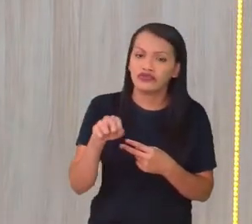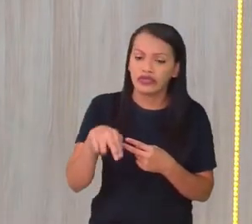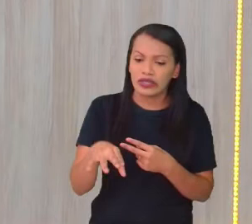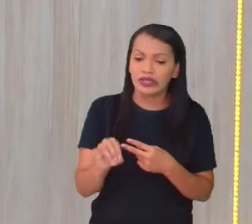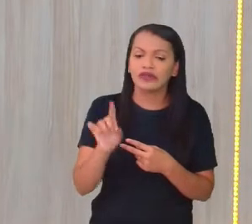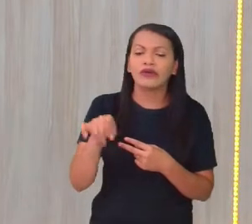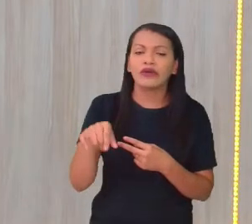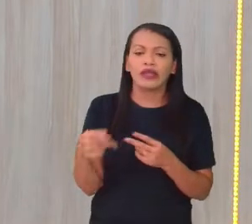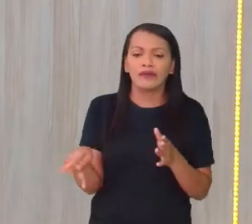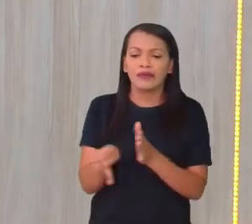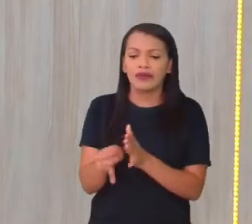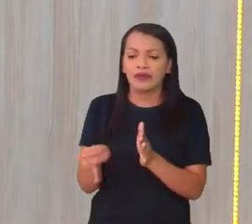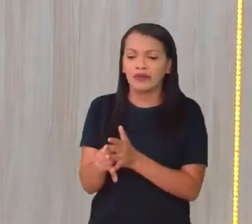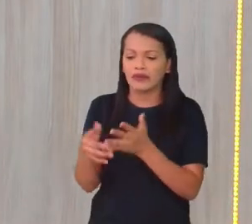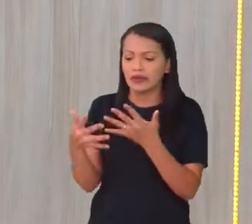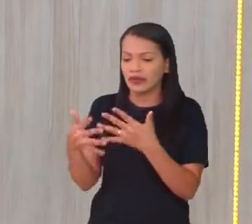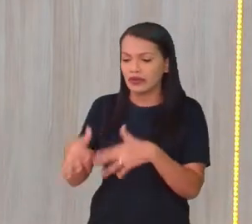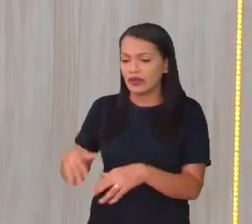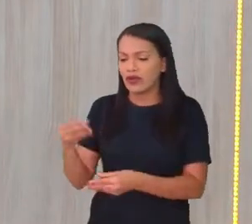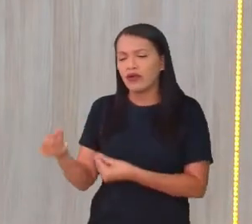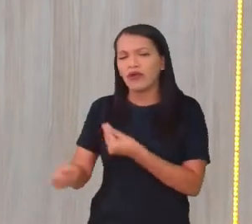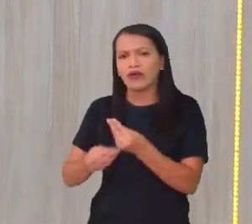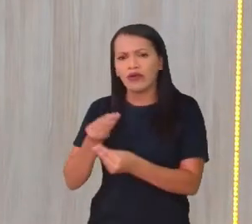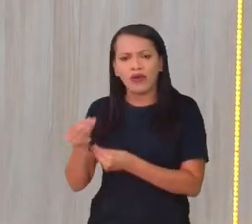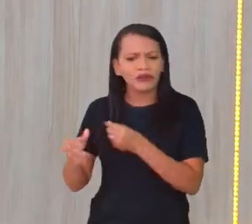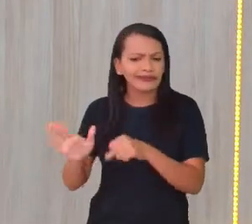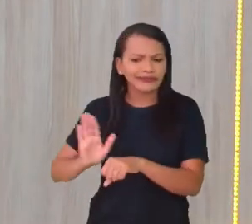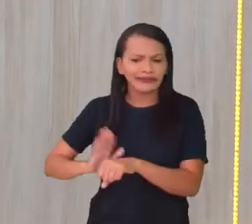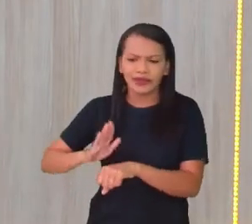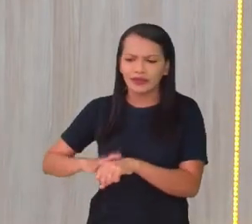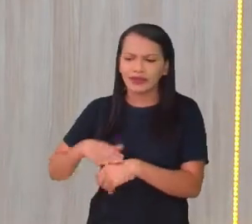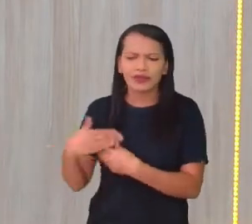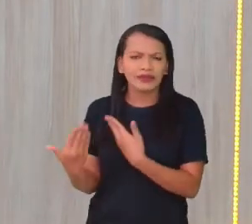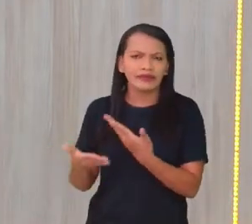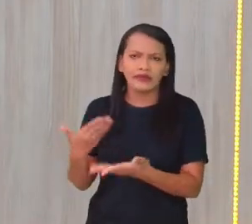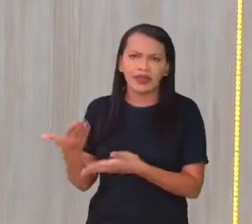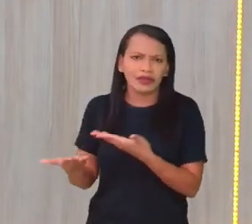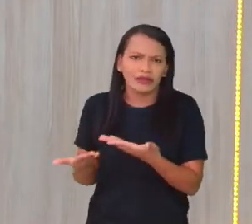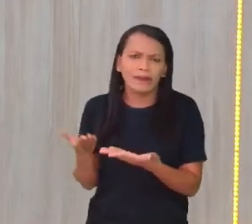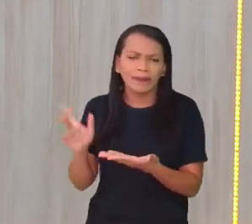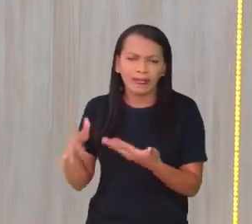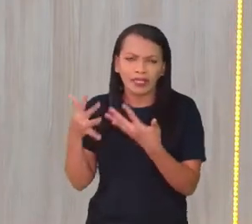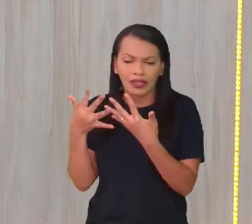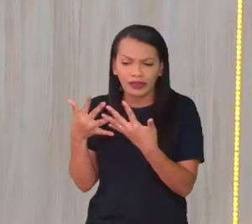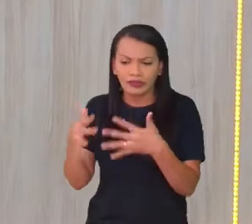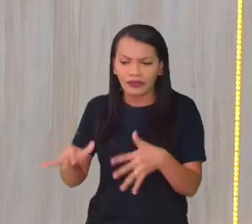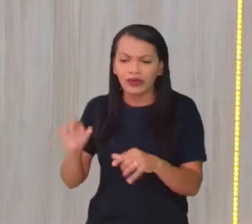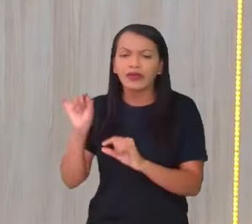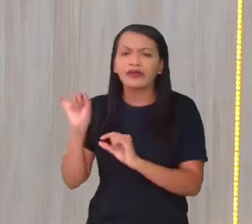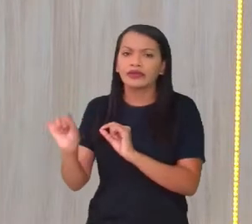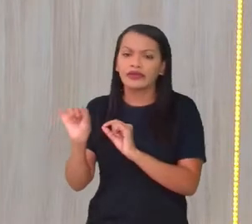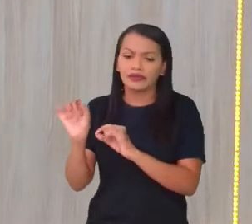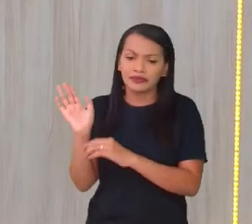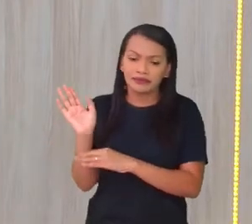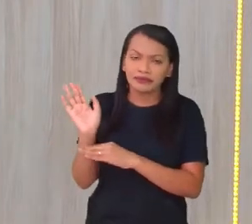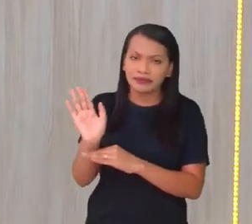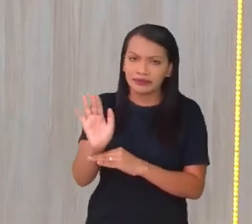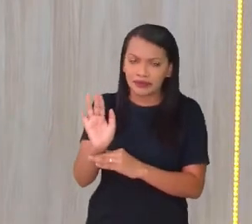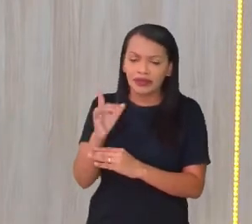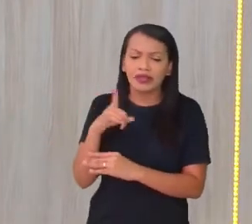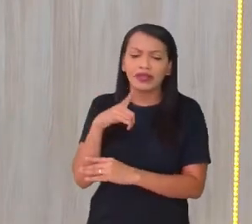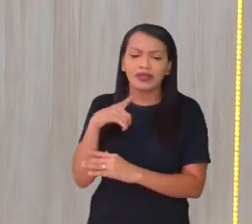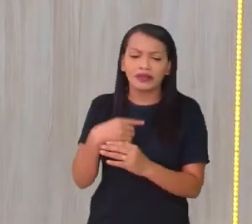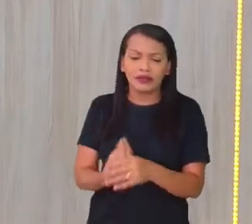natural. de como surgiu, independentemente do fator natural que contribuiu para